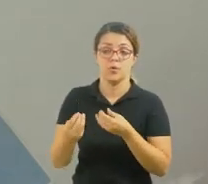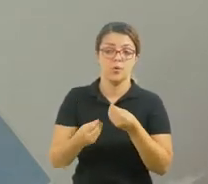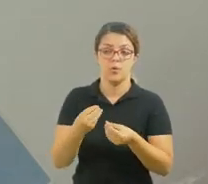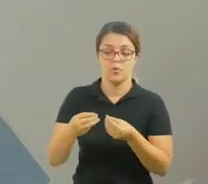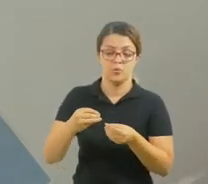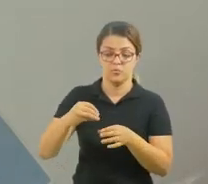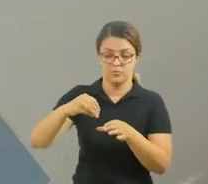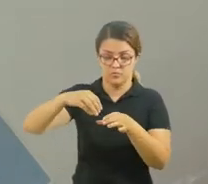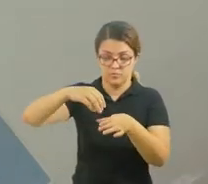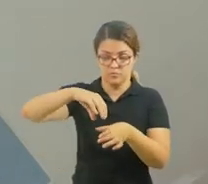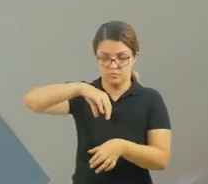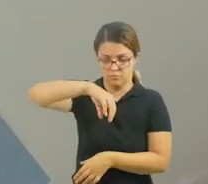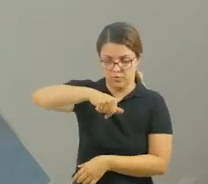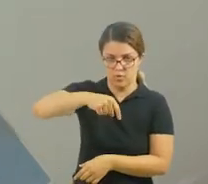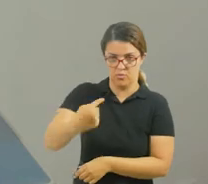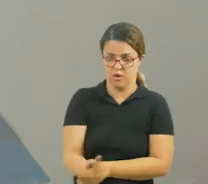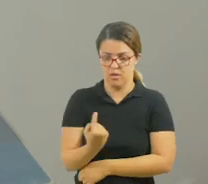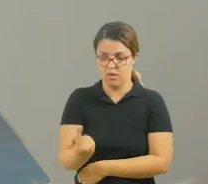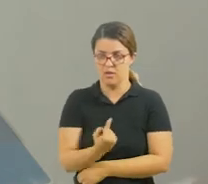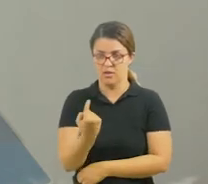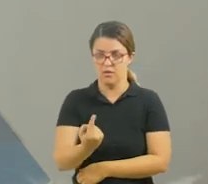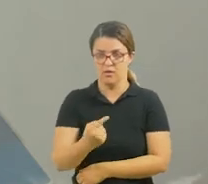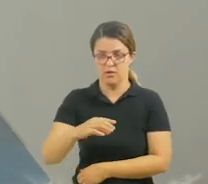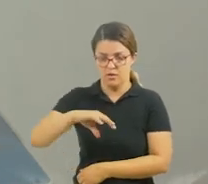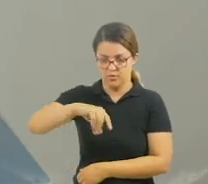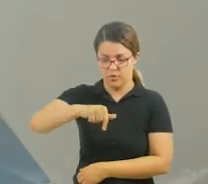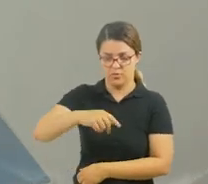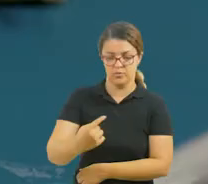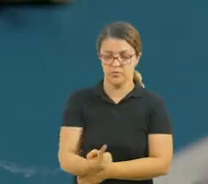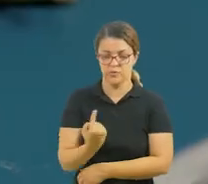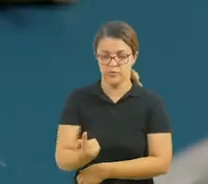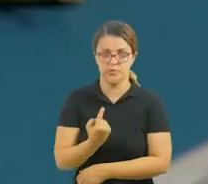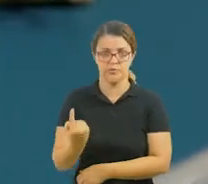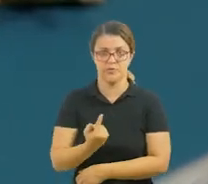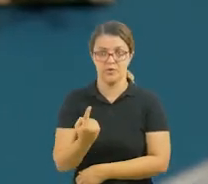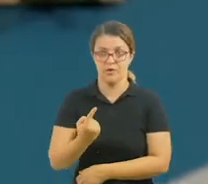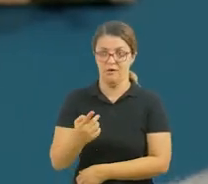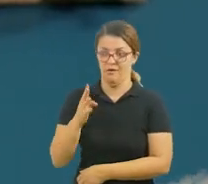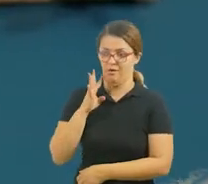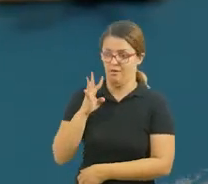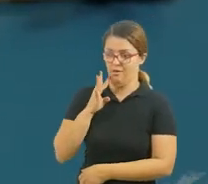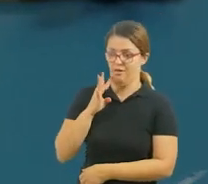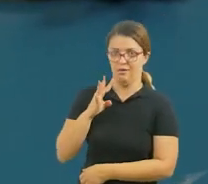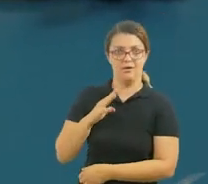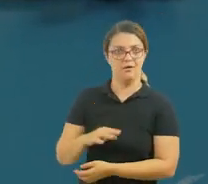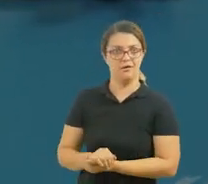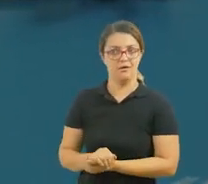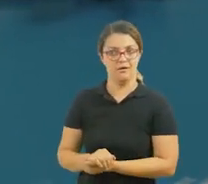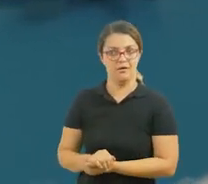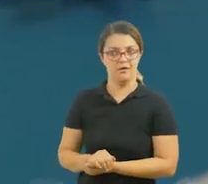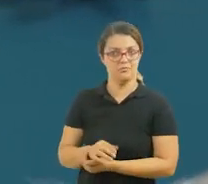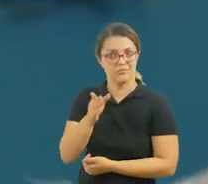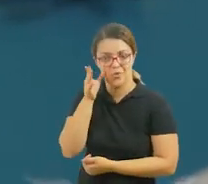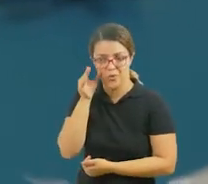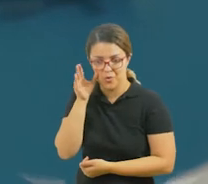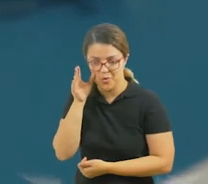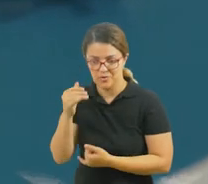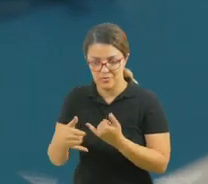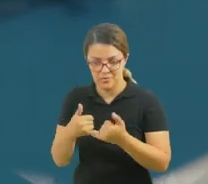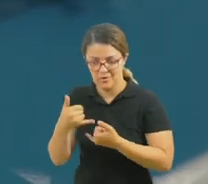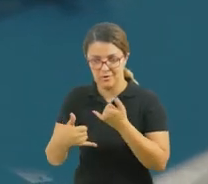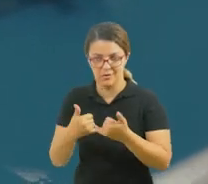mesa ou no chão e depois é só rodar. Olha só que interessante que fica essa